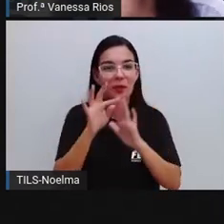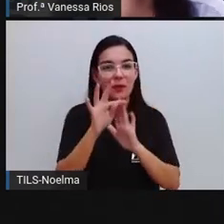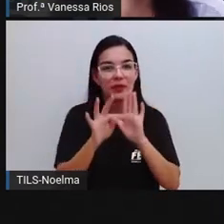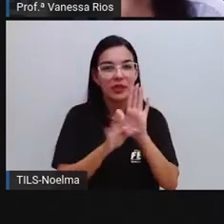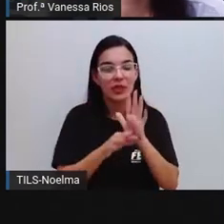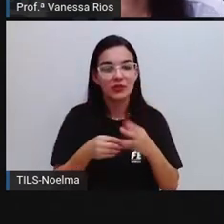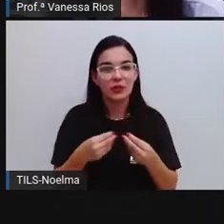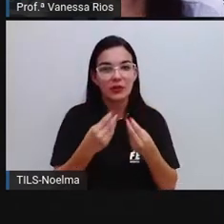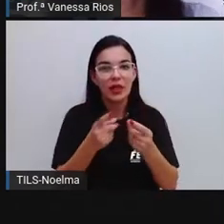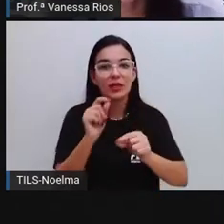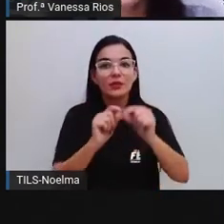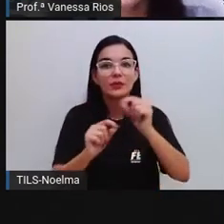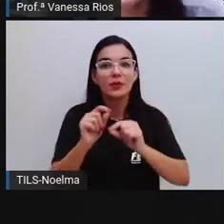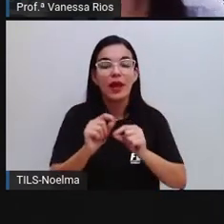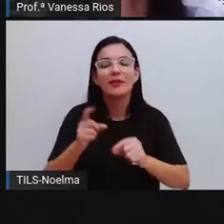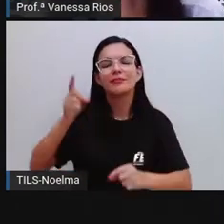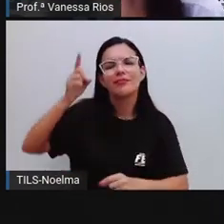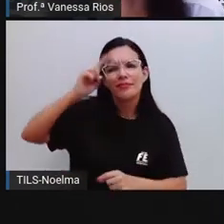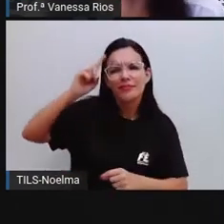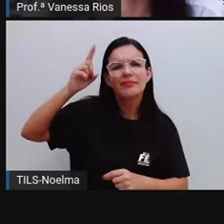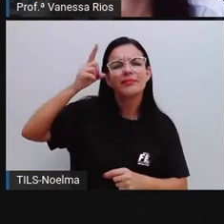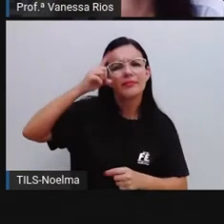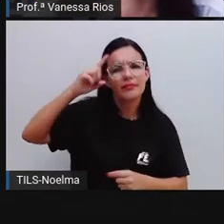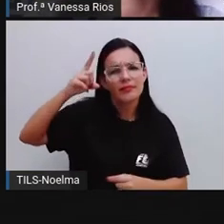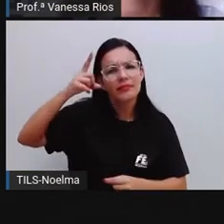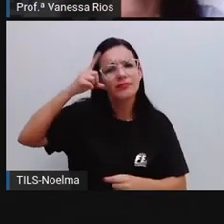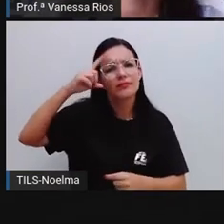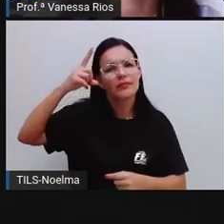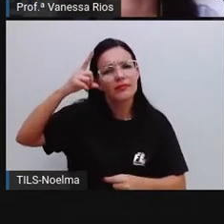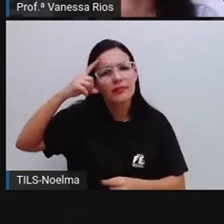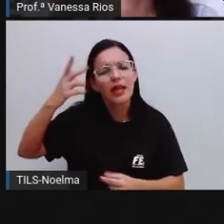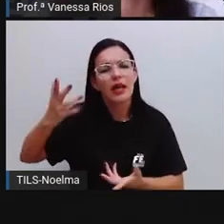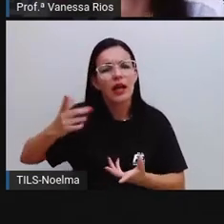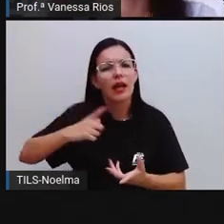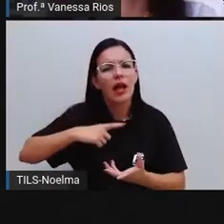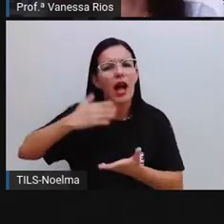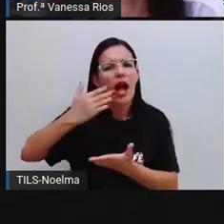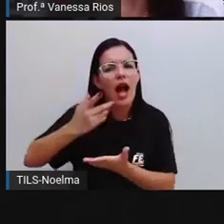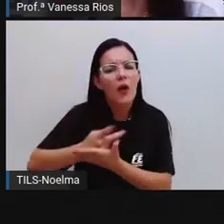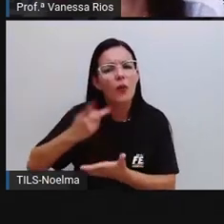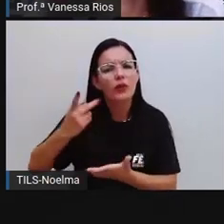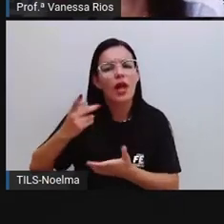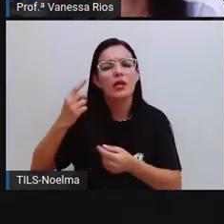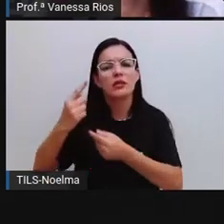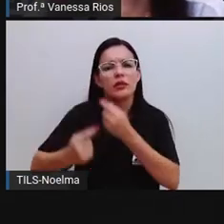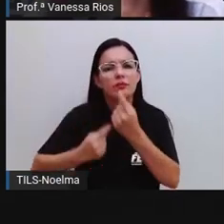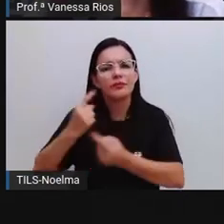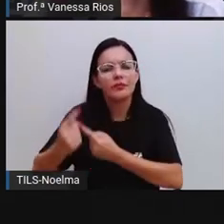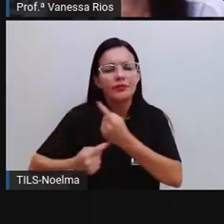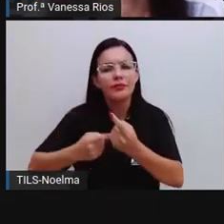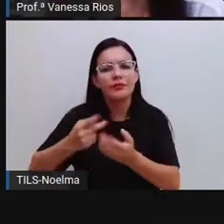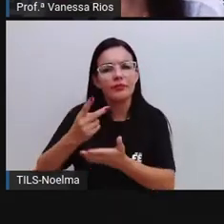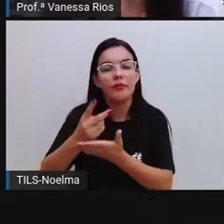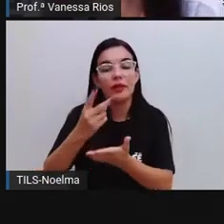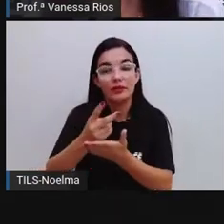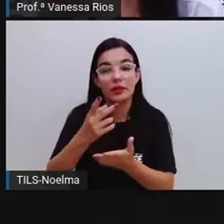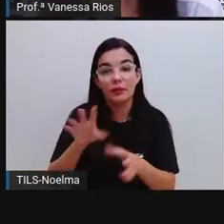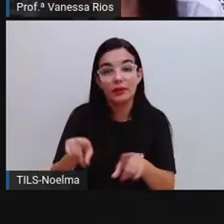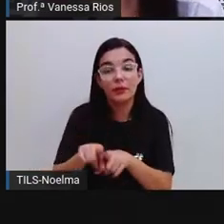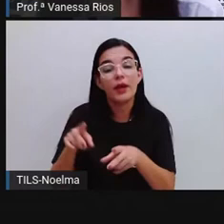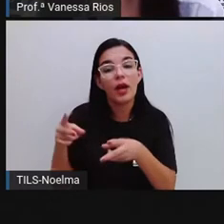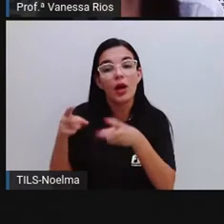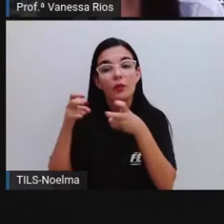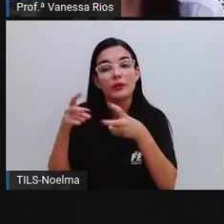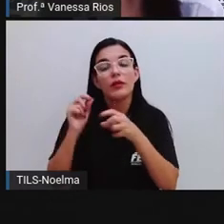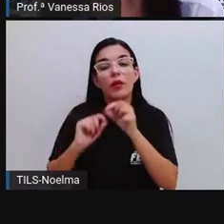é a expressão de uma rotina. Um assunto que a gente estudou, que a gente percebeu, observou as